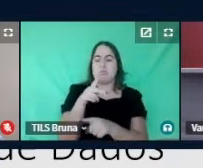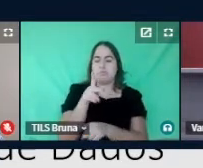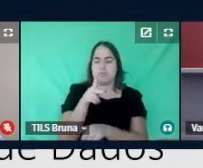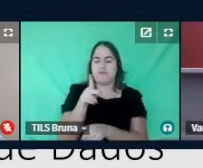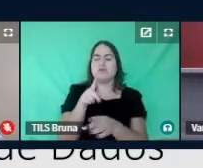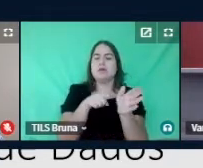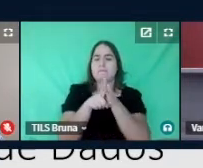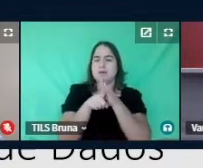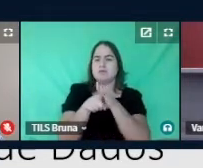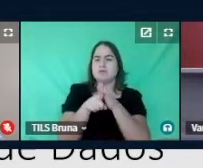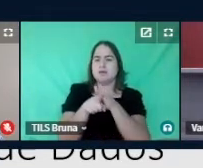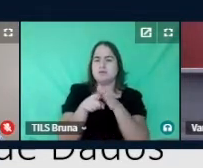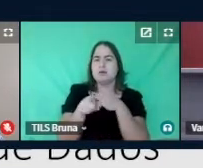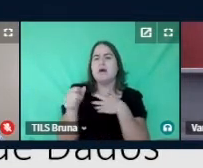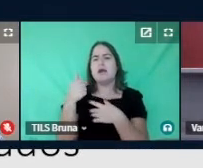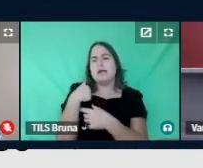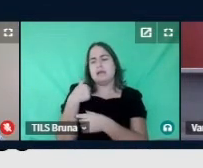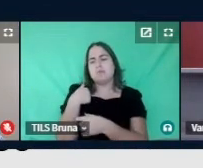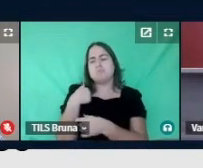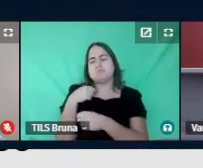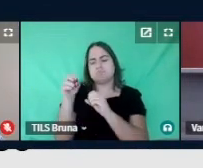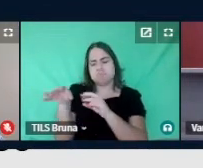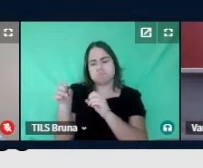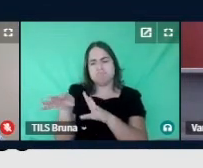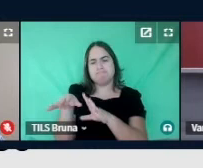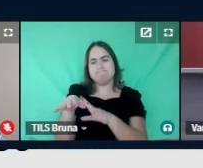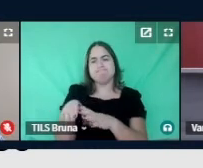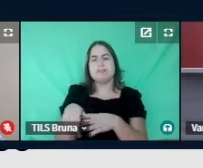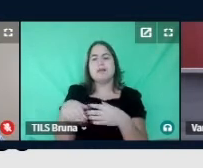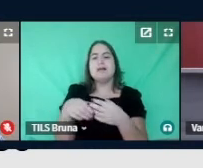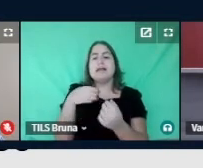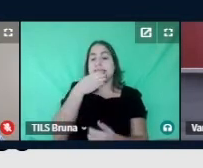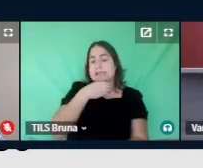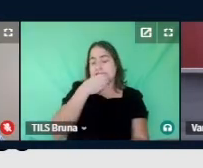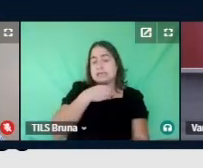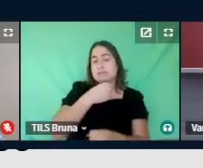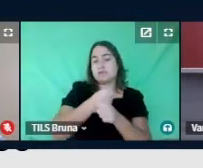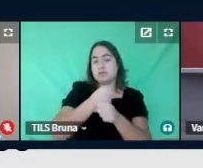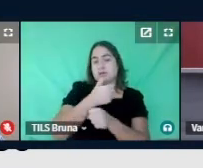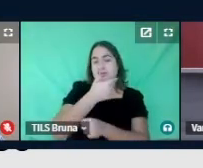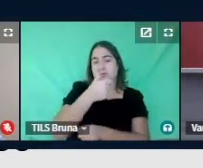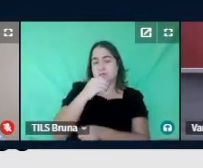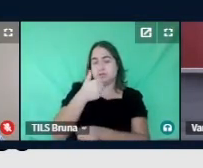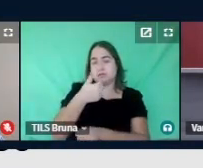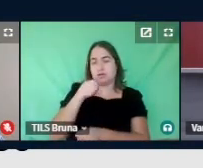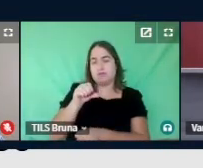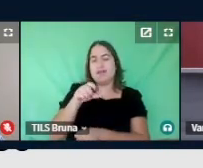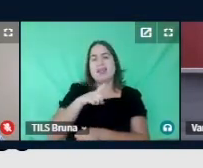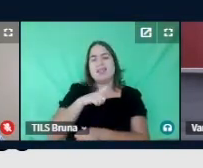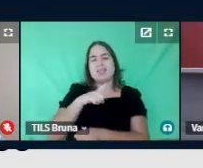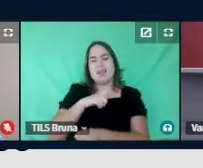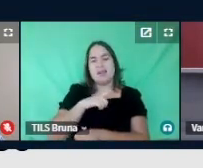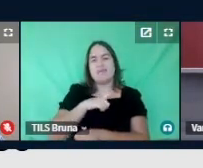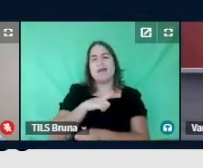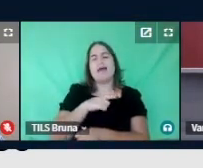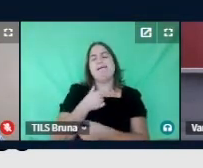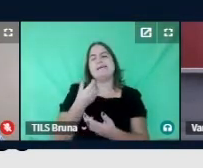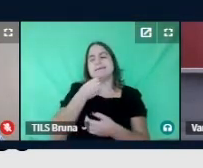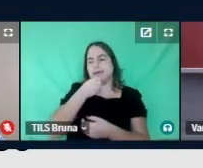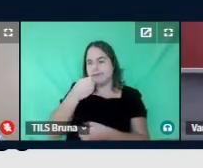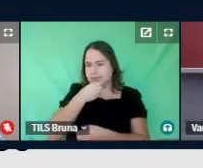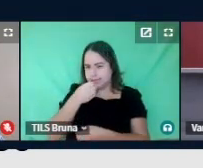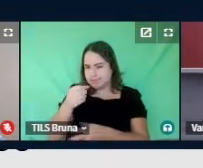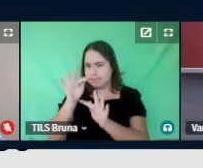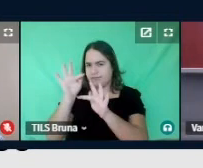de seis aulas. Em dezembro de 2019, houve a entrevista final com as participantes de pesquisa,